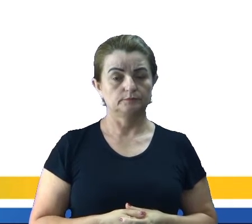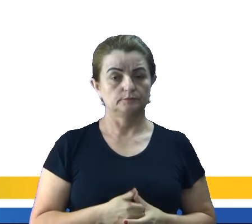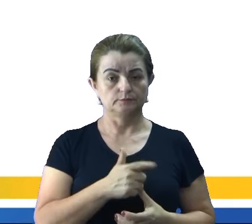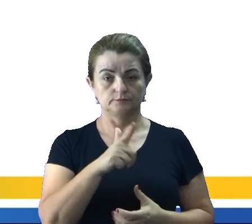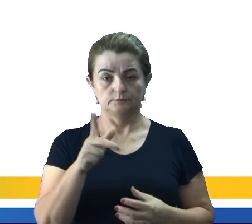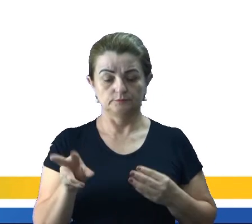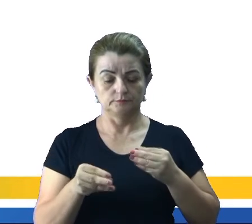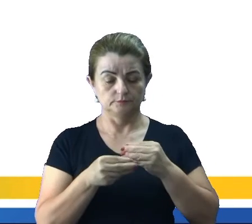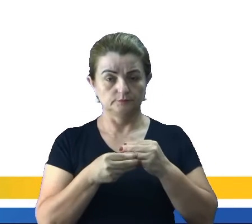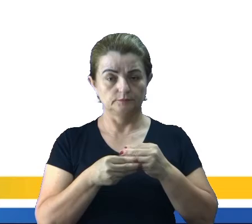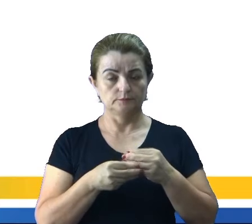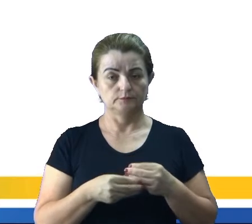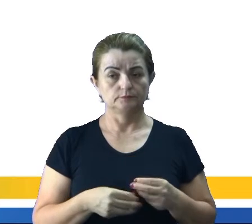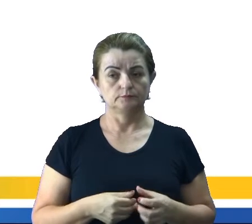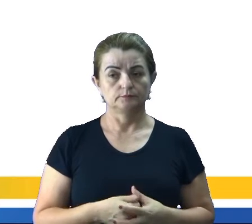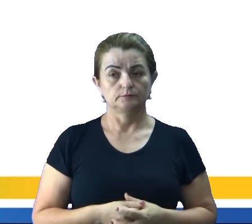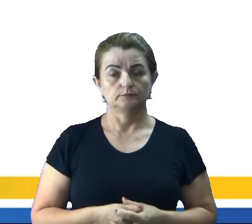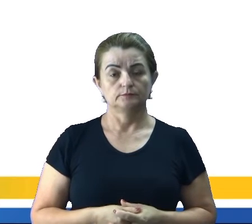partícula True Ok